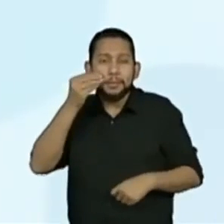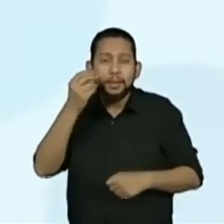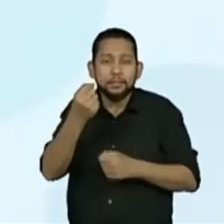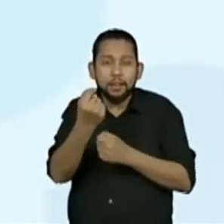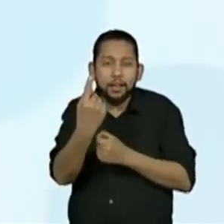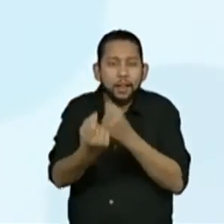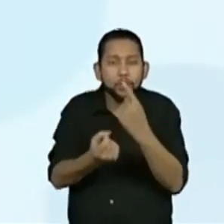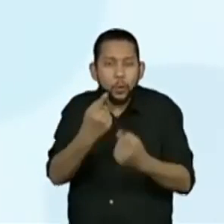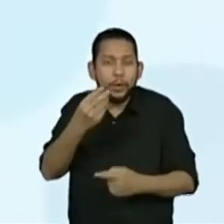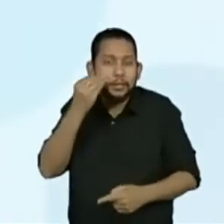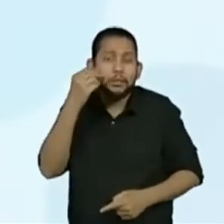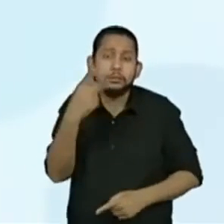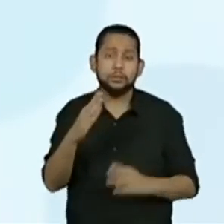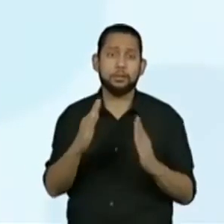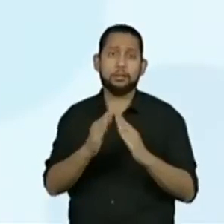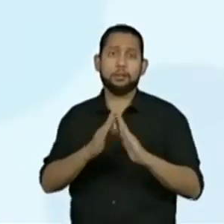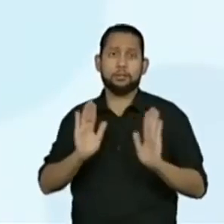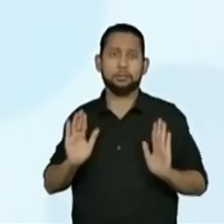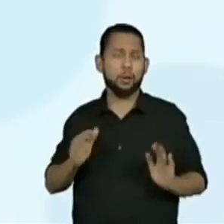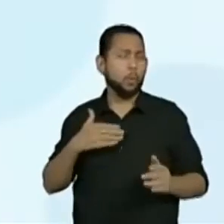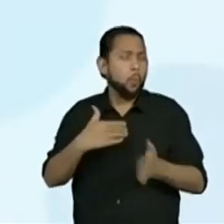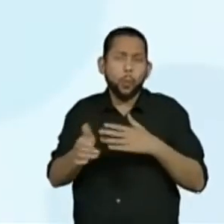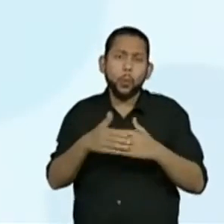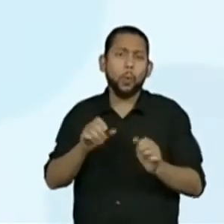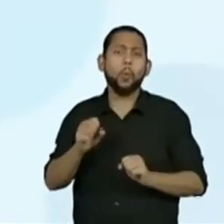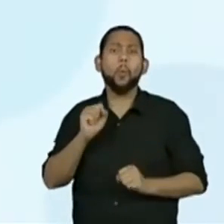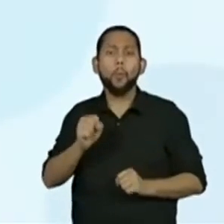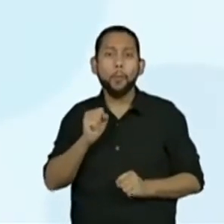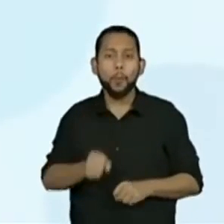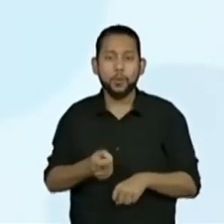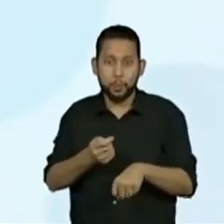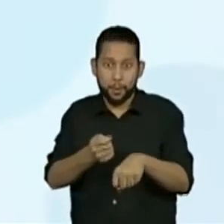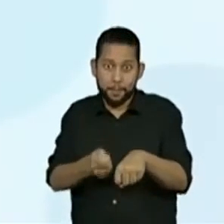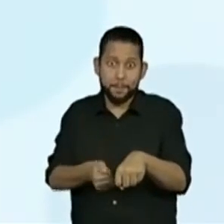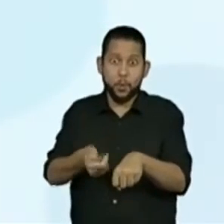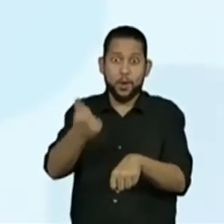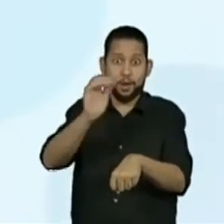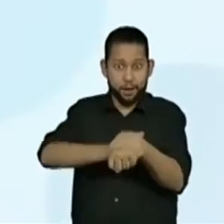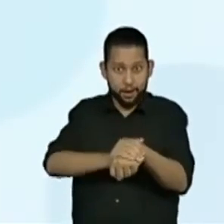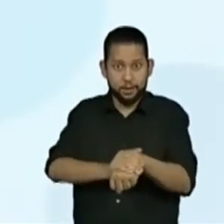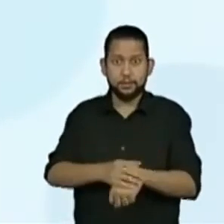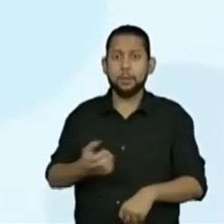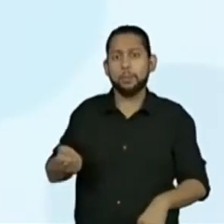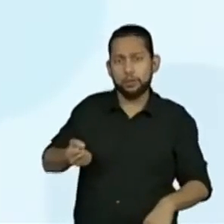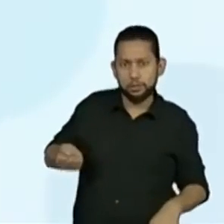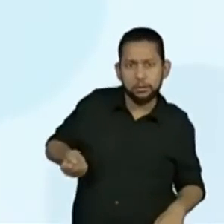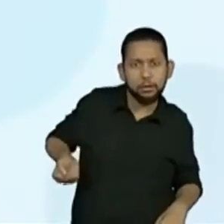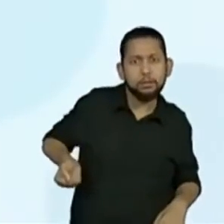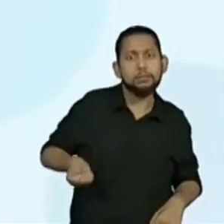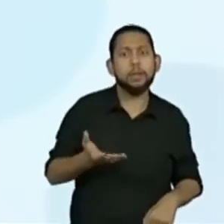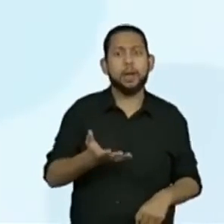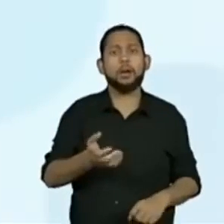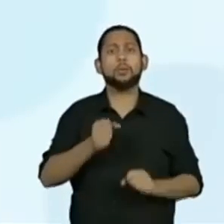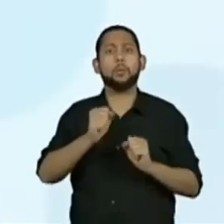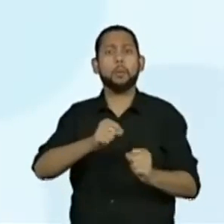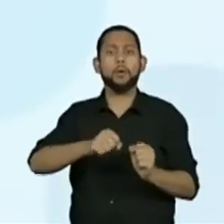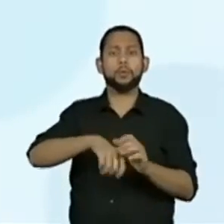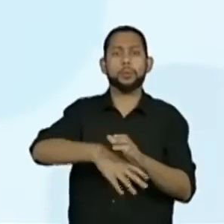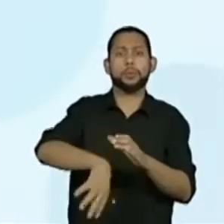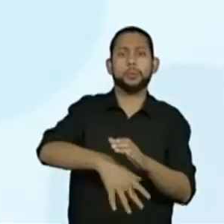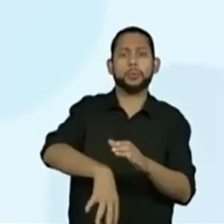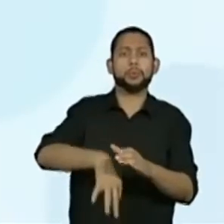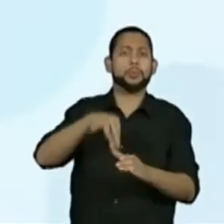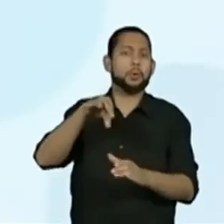aleatório na sua casa. Qualquer um, pode ser o cara e coroa, pode ser o jogo do dado, de dois dados.